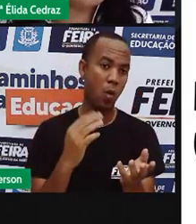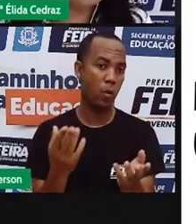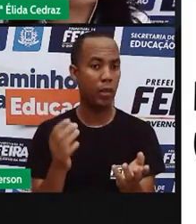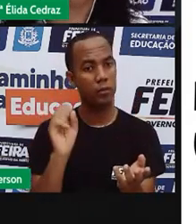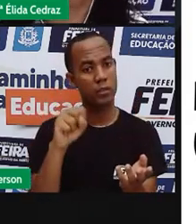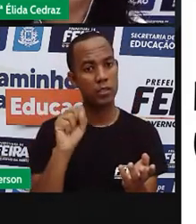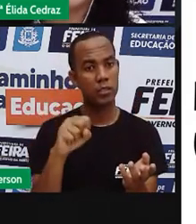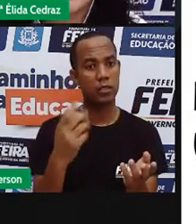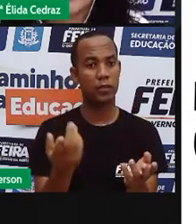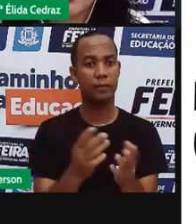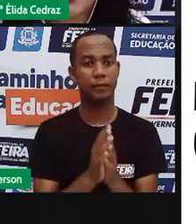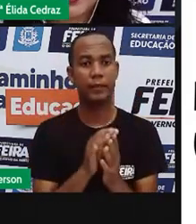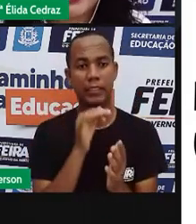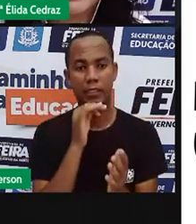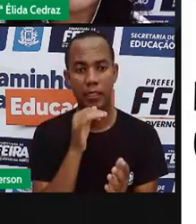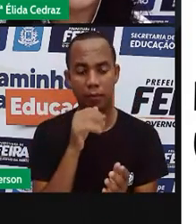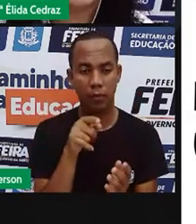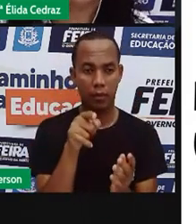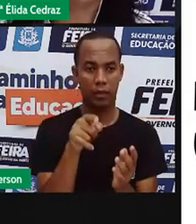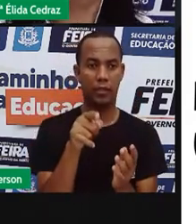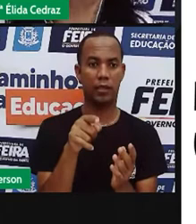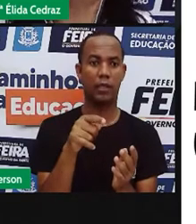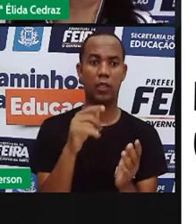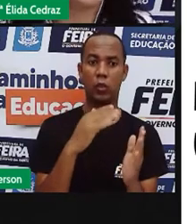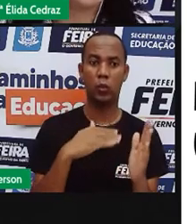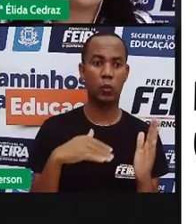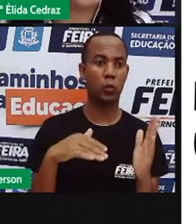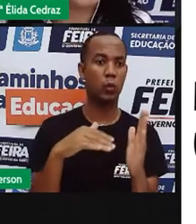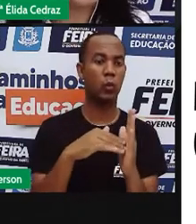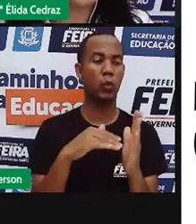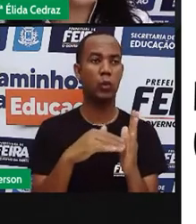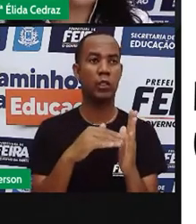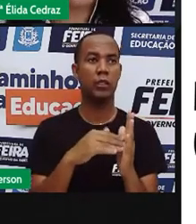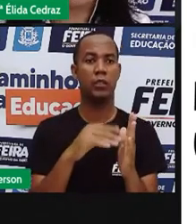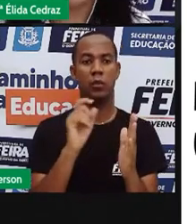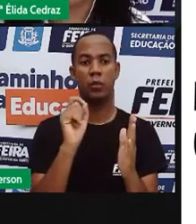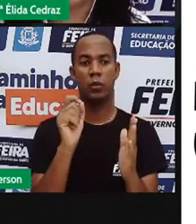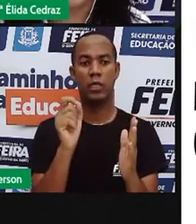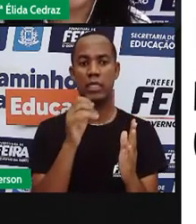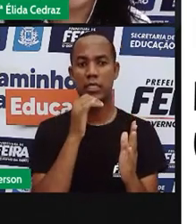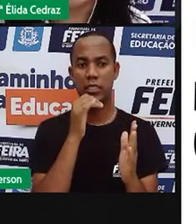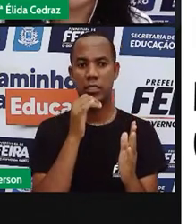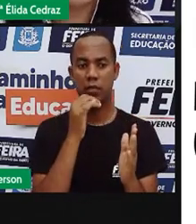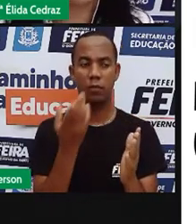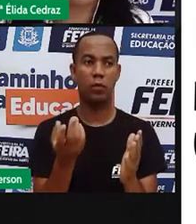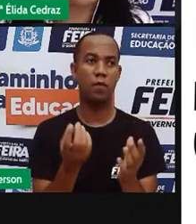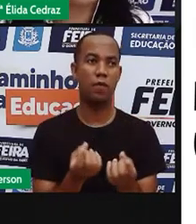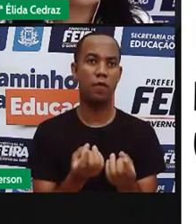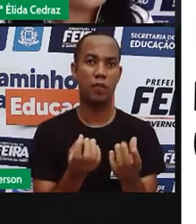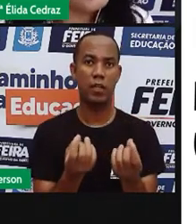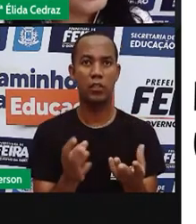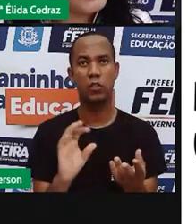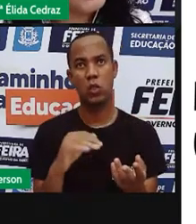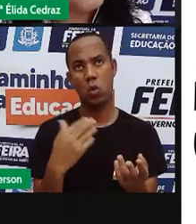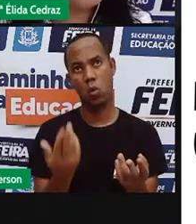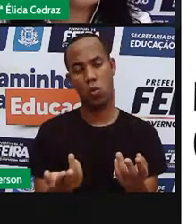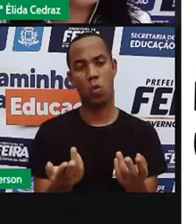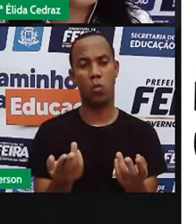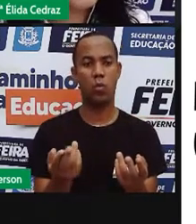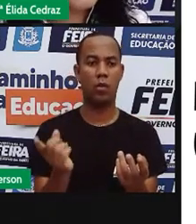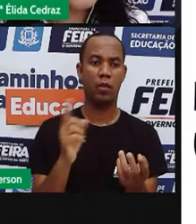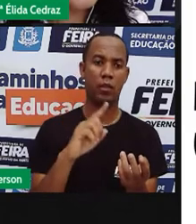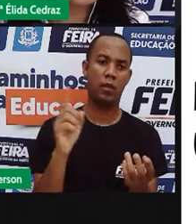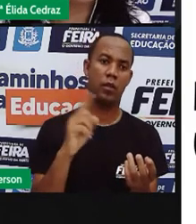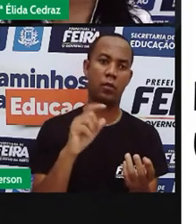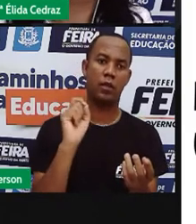Sim. No classificado, todas as características do bem ou do imóvel tem que estar ali para